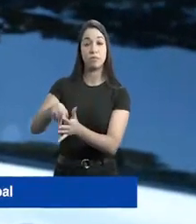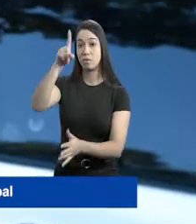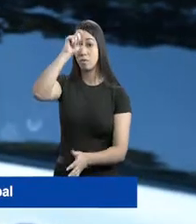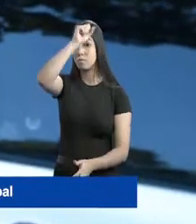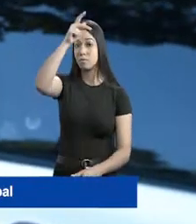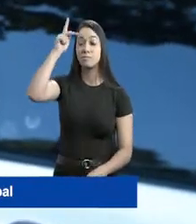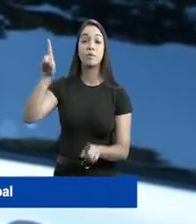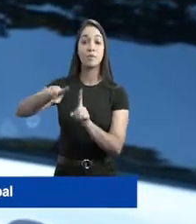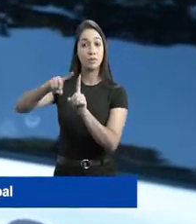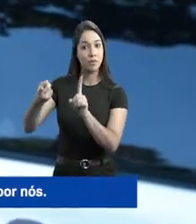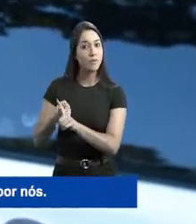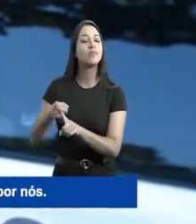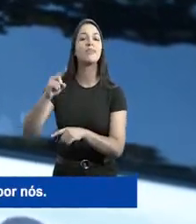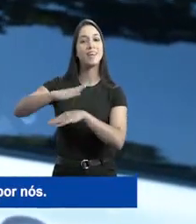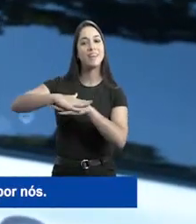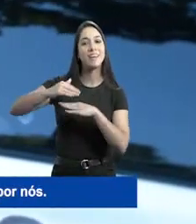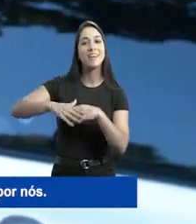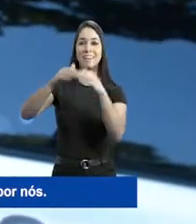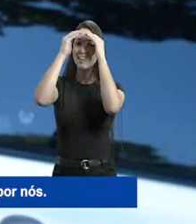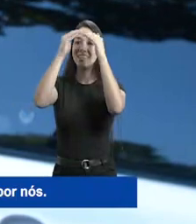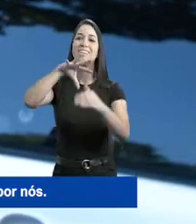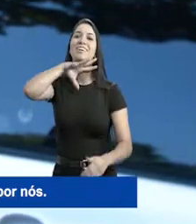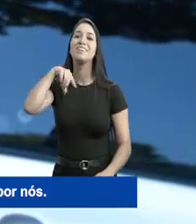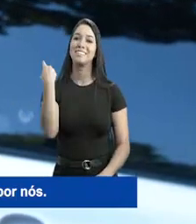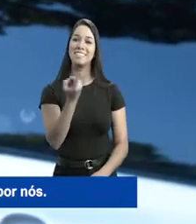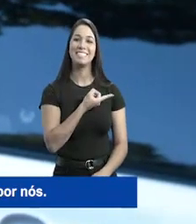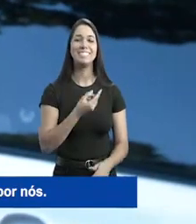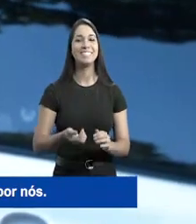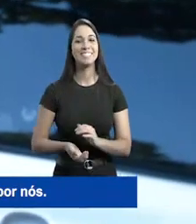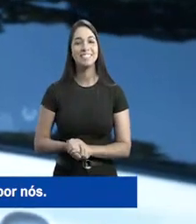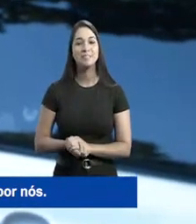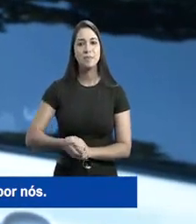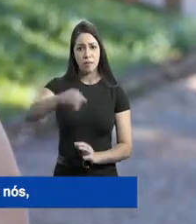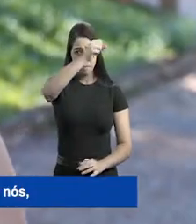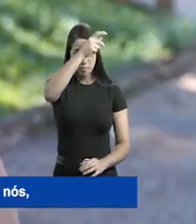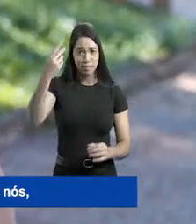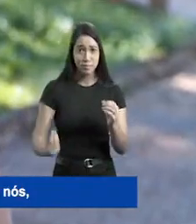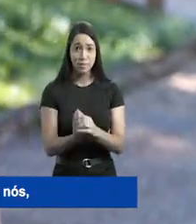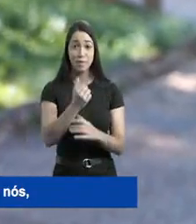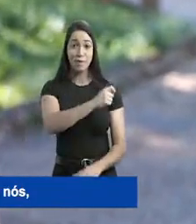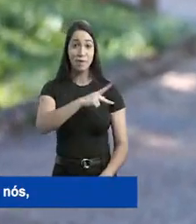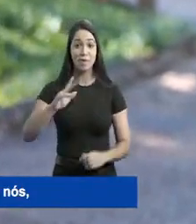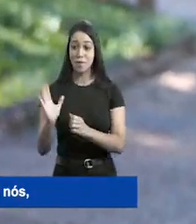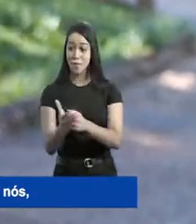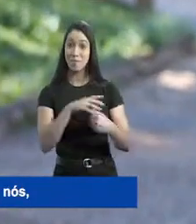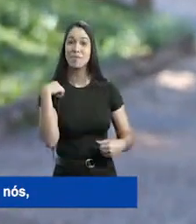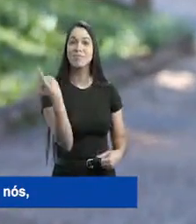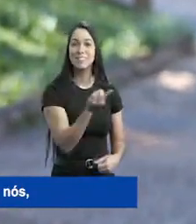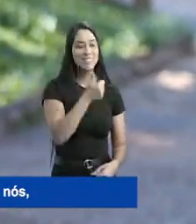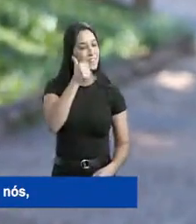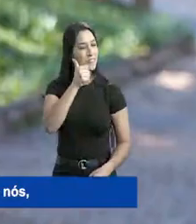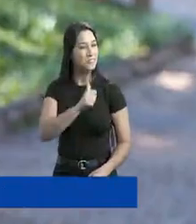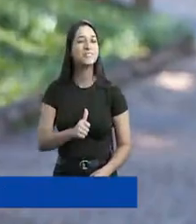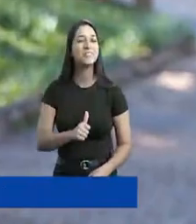gestantes no Hospital Municipal é uma prova do carinho e respeito que o Odelmo tem por nós. Prefeito que criou o aplicativo que protege